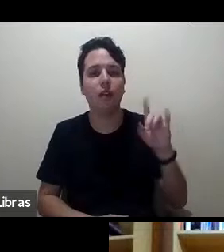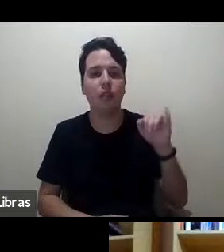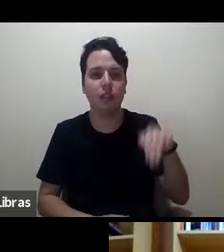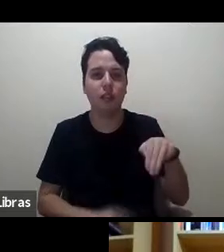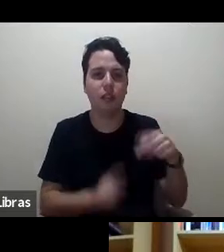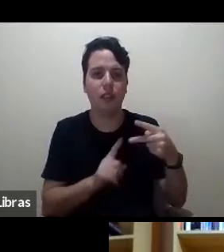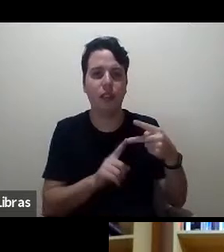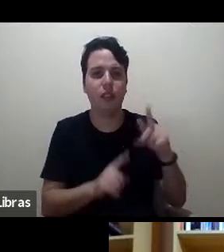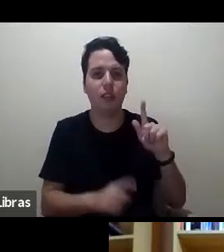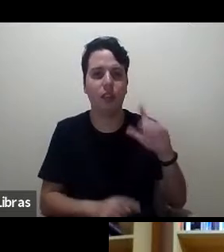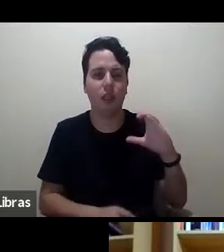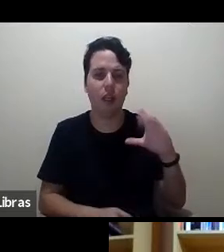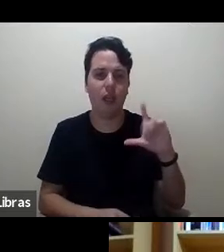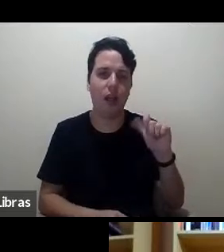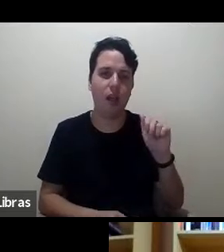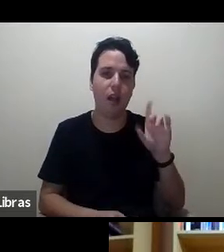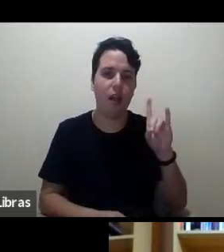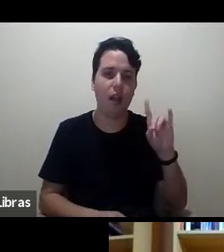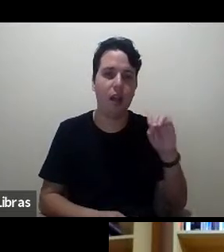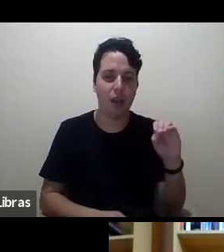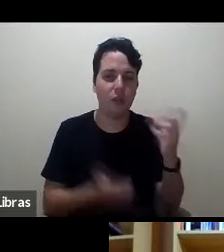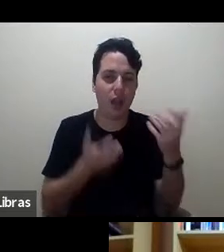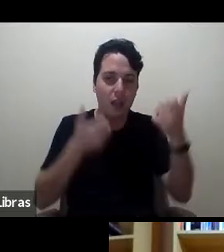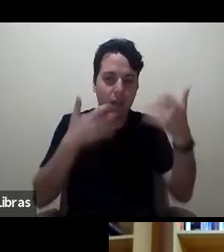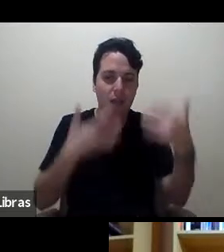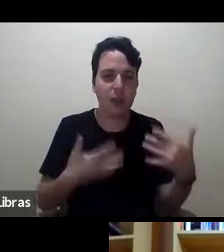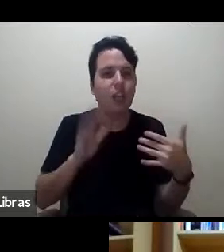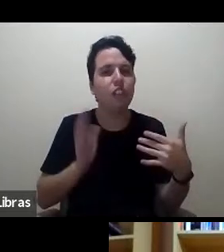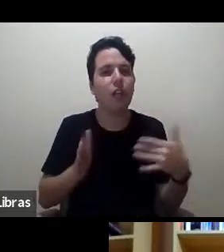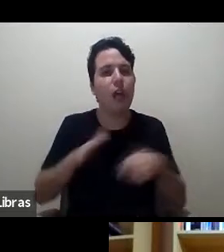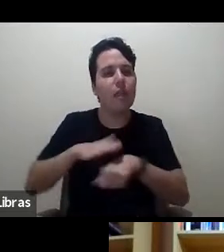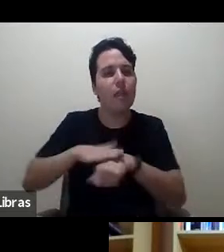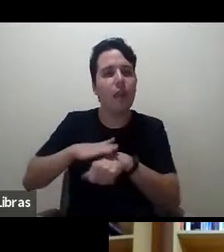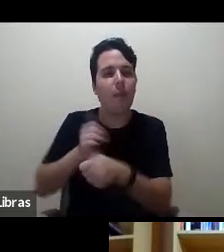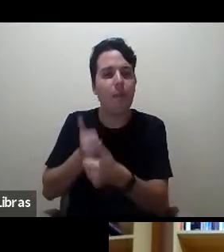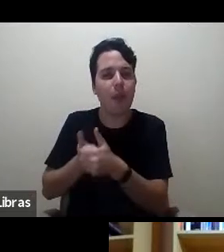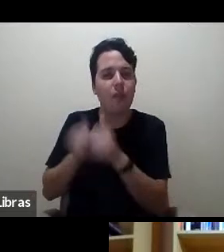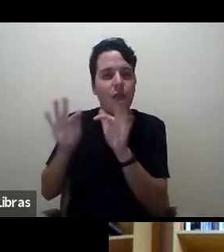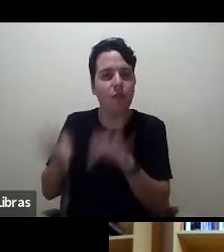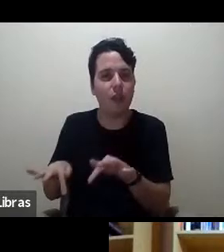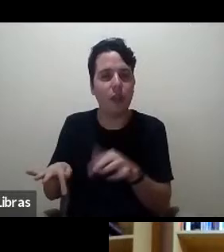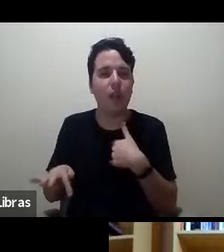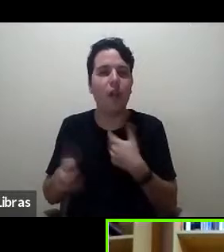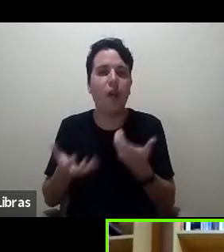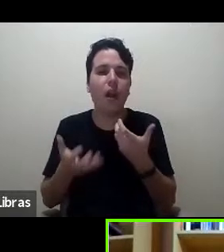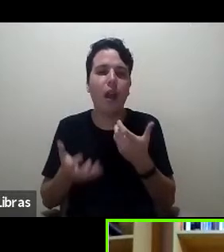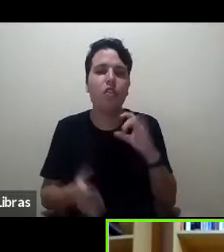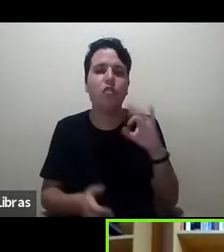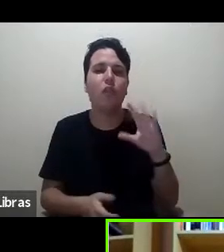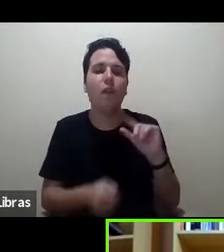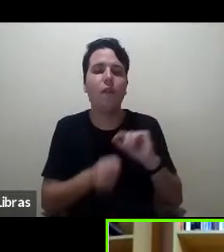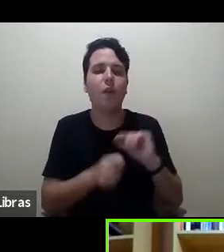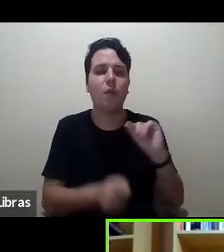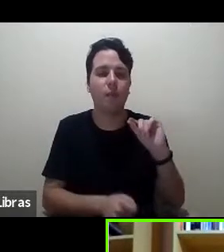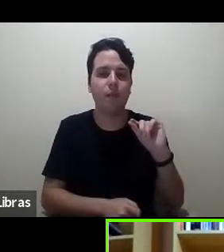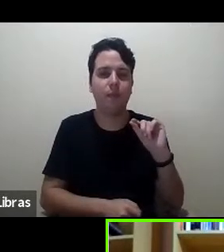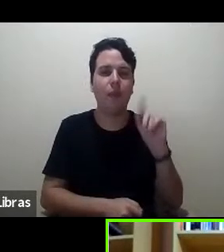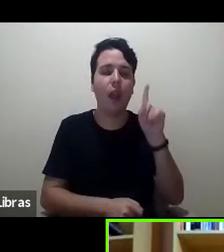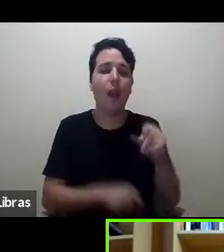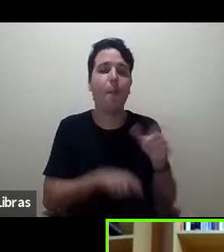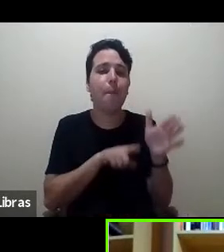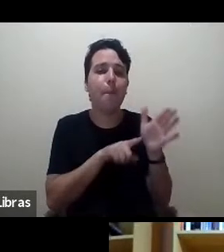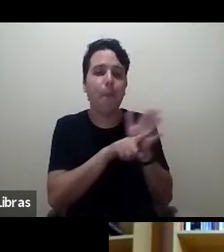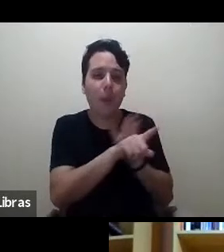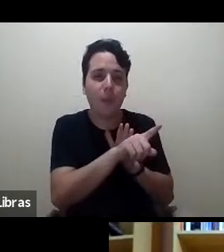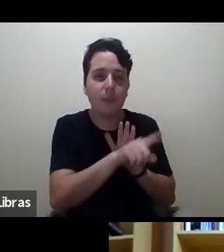chegando ao tempo de finalizar mas eu não queria deixar de fazer uma pergunta